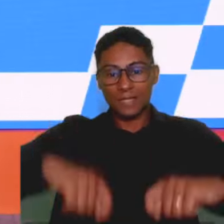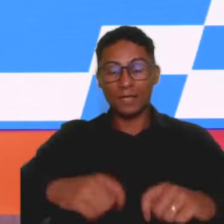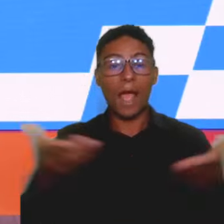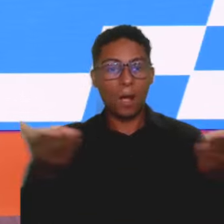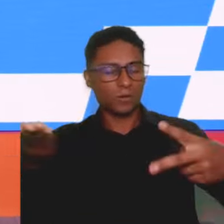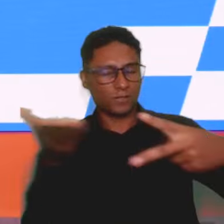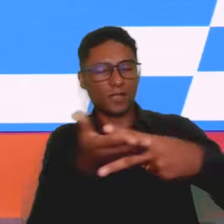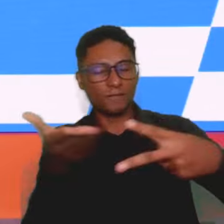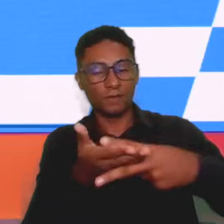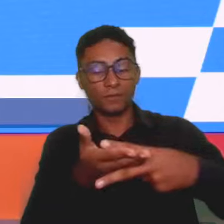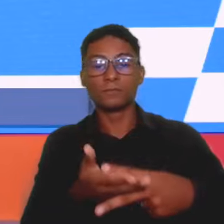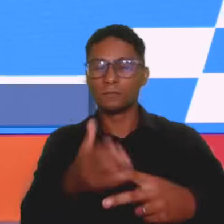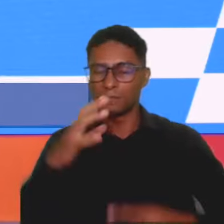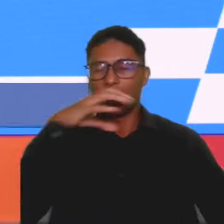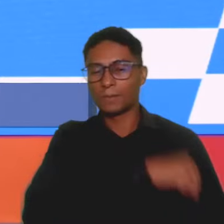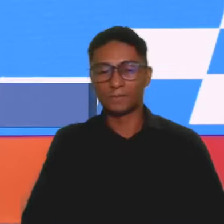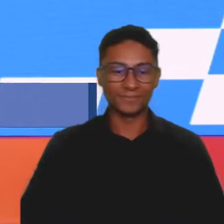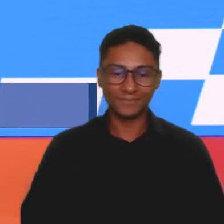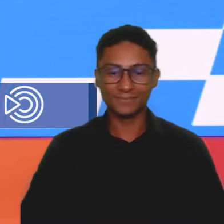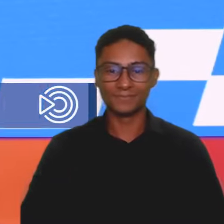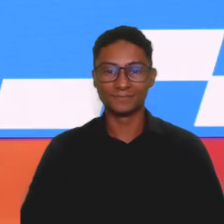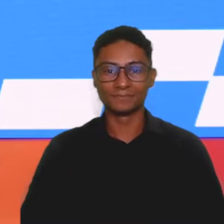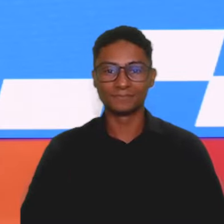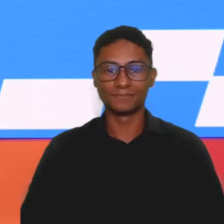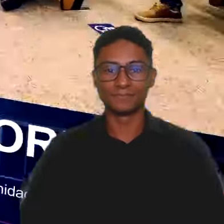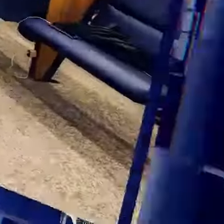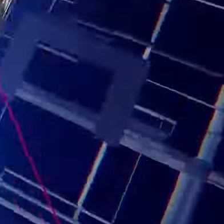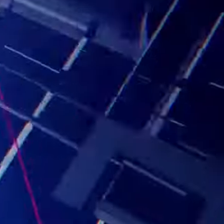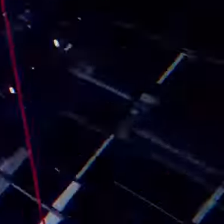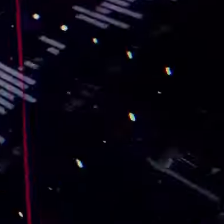Agora nós vamos para o intervalo. É rapidinho. A gente volta já já.